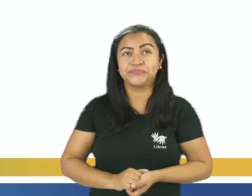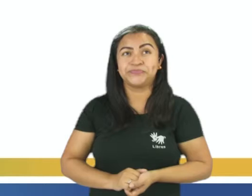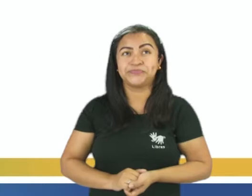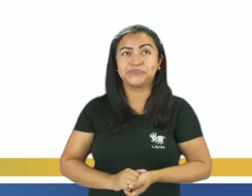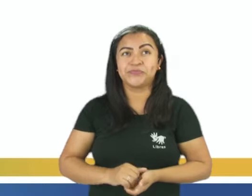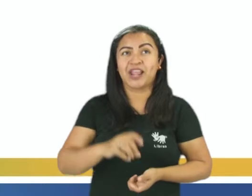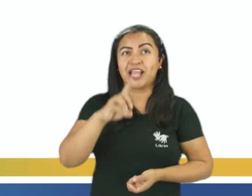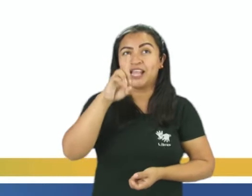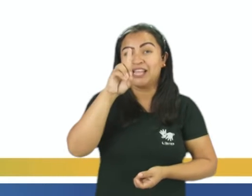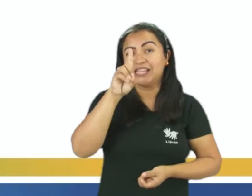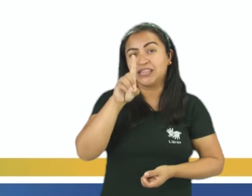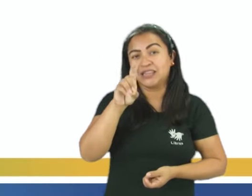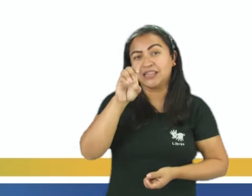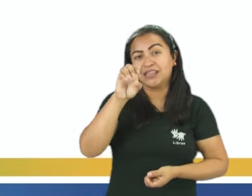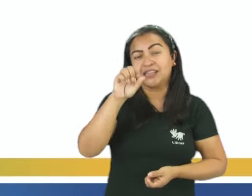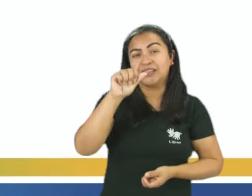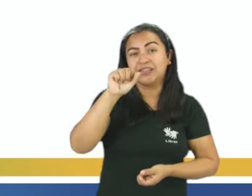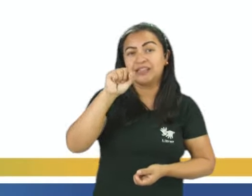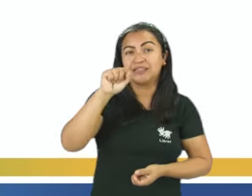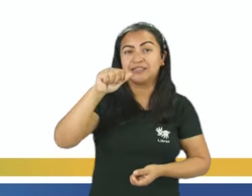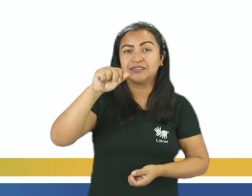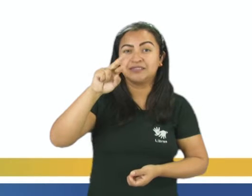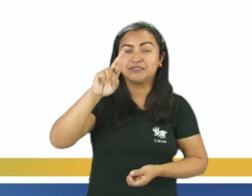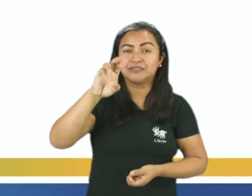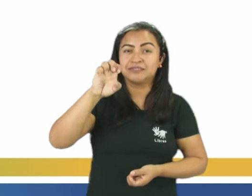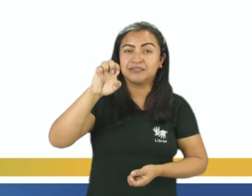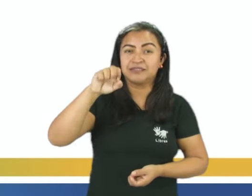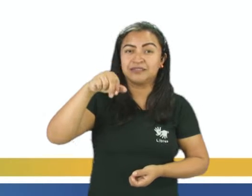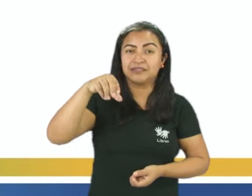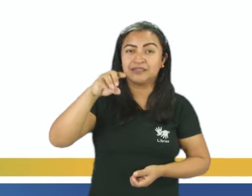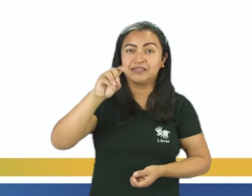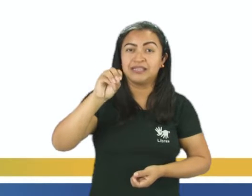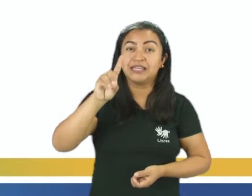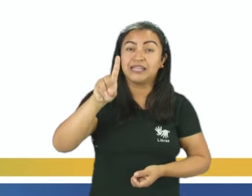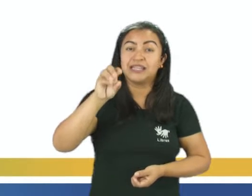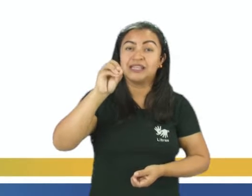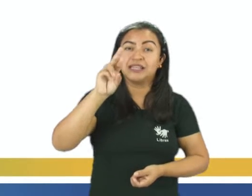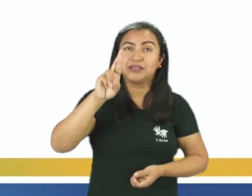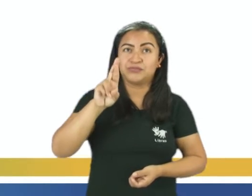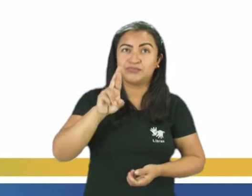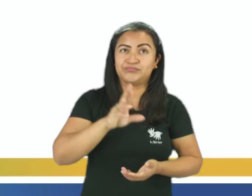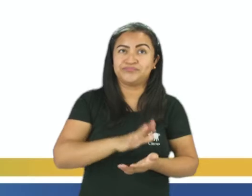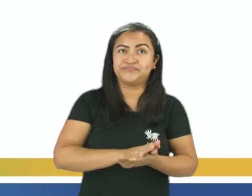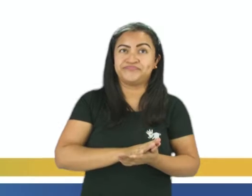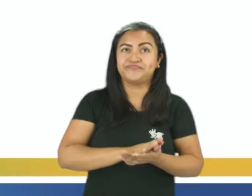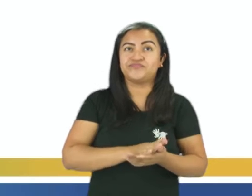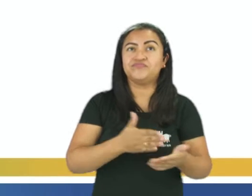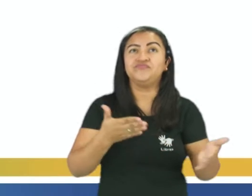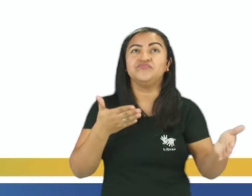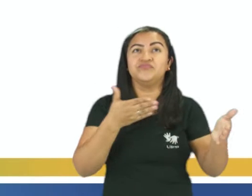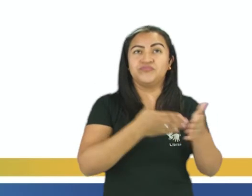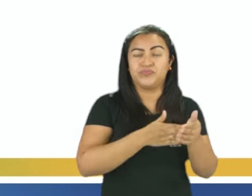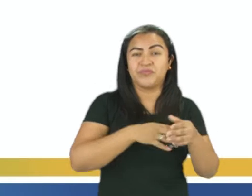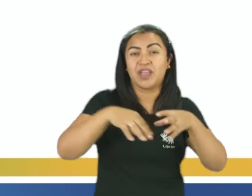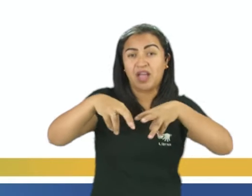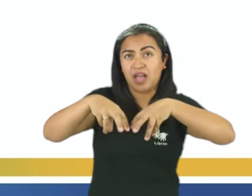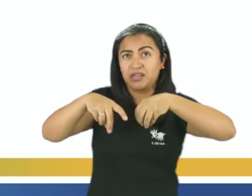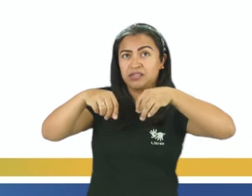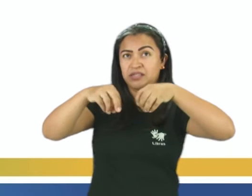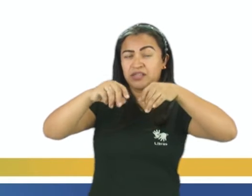Desarenador. Essa estrutura retém areia e outros resíduos menores que